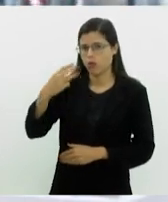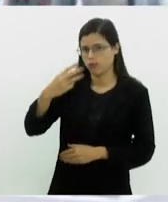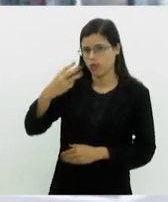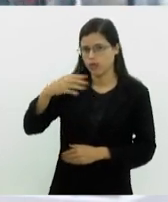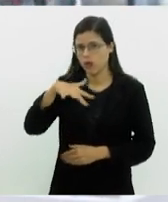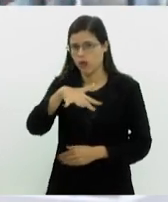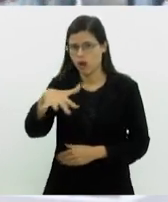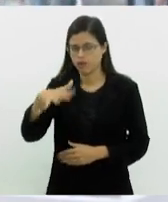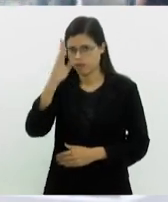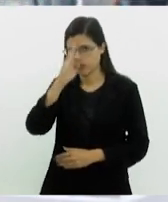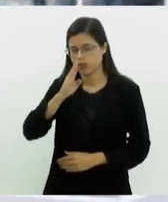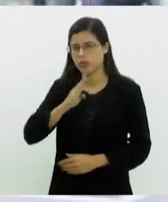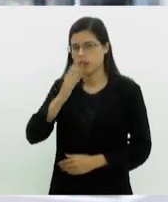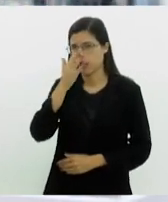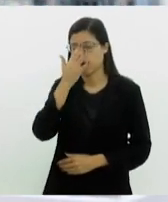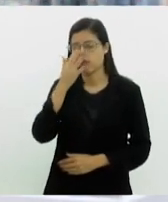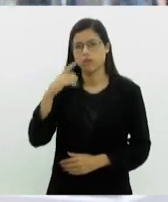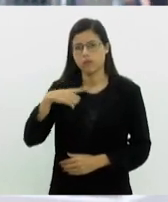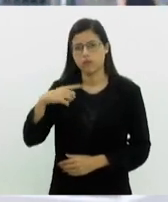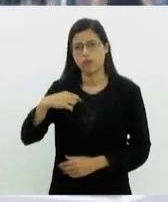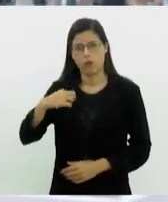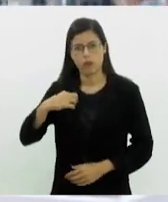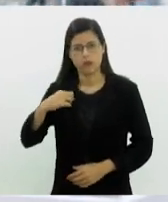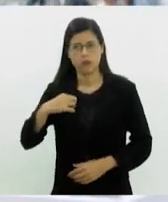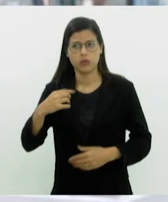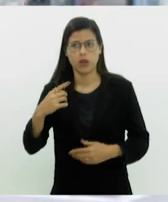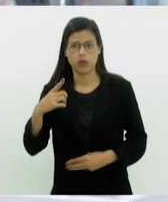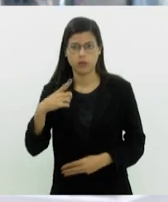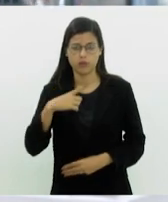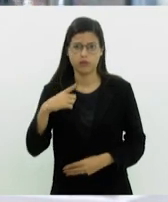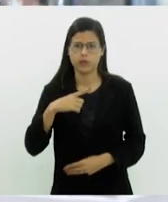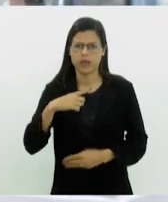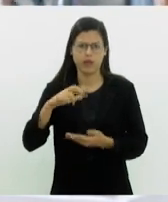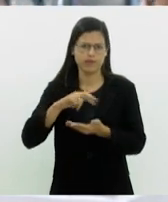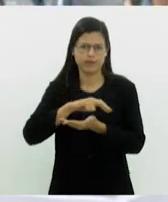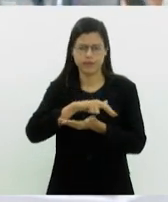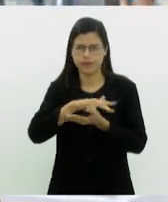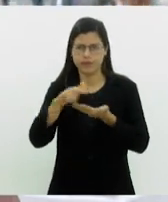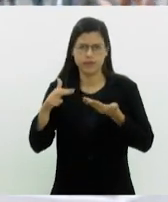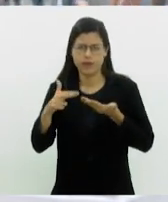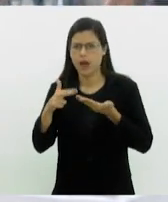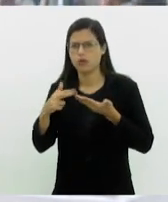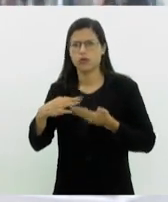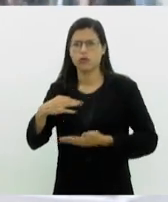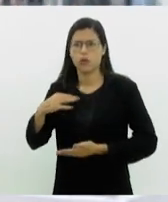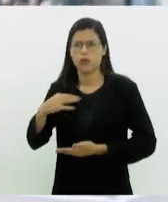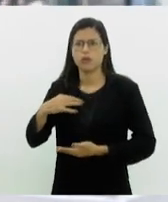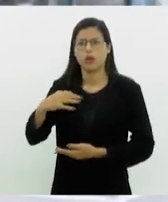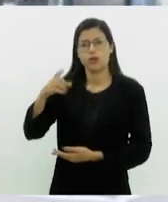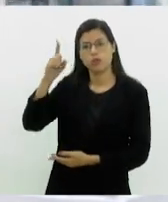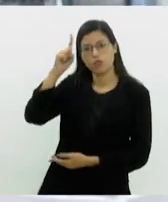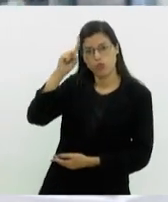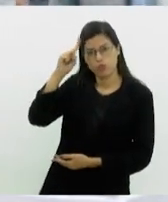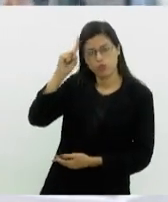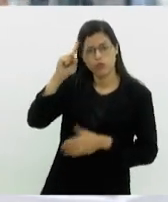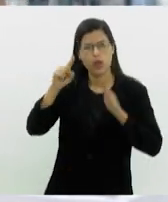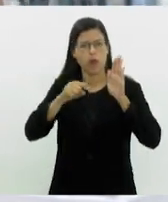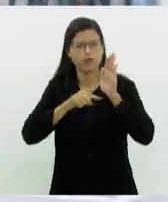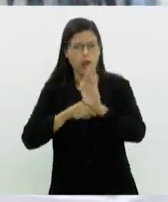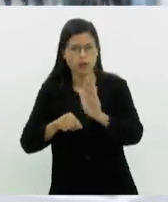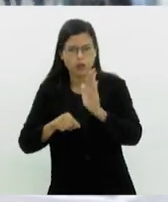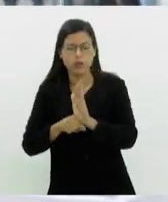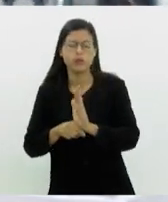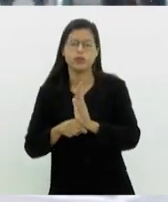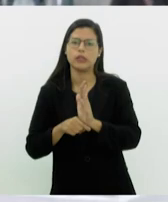terceiro setor brasileiro é movido por voluntários. Então, a gente tem uma gama de voluntários dentro do terceiro setor, no dia a dia, todo dia ajudando, né?